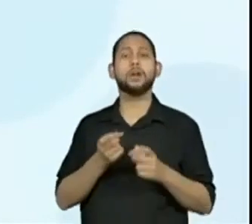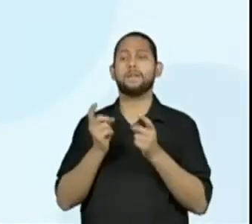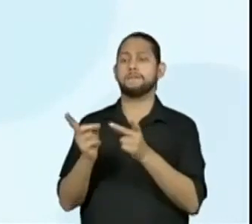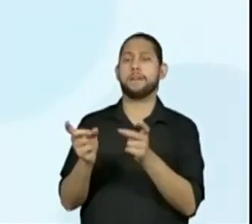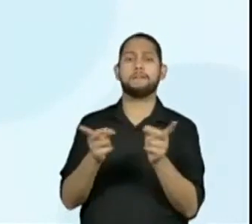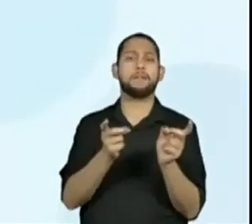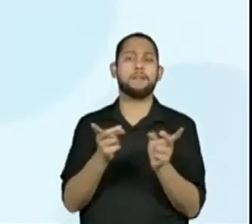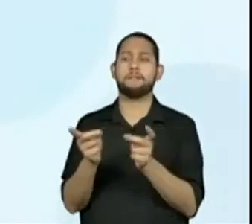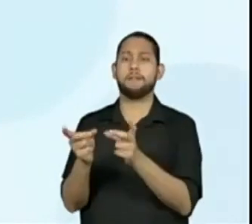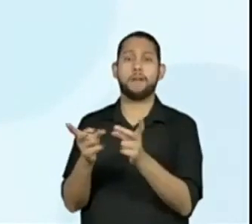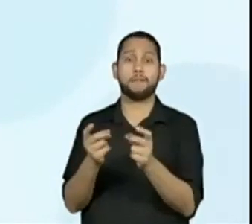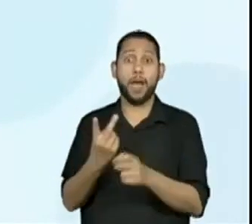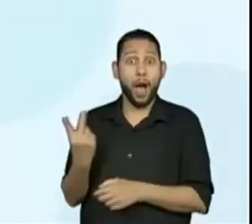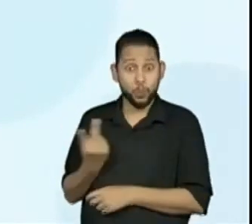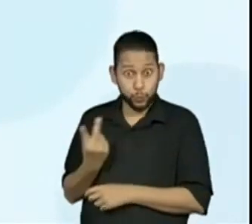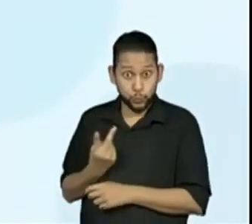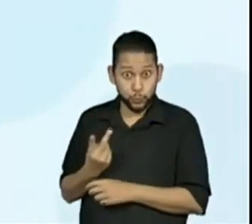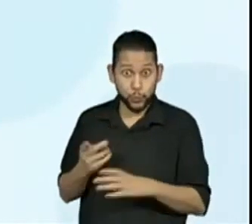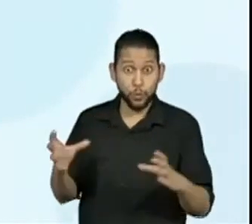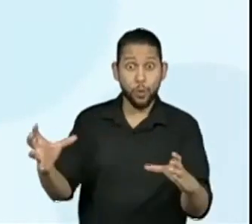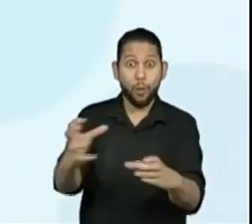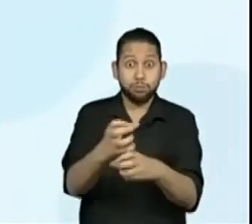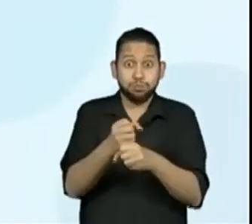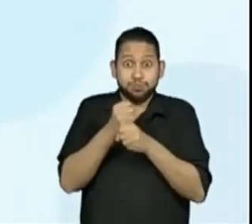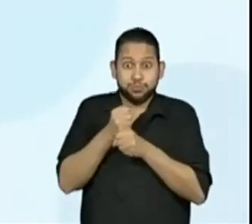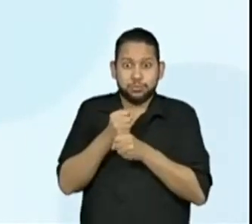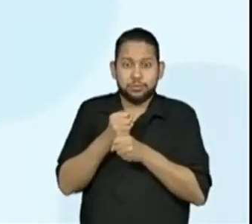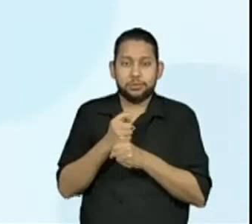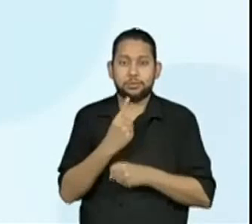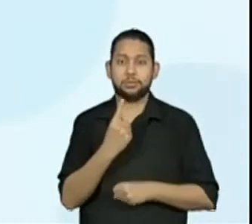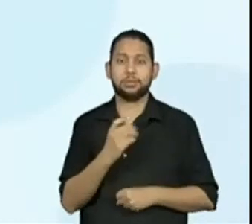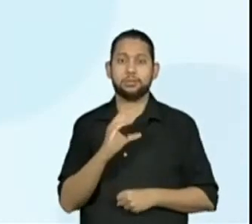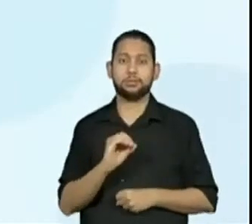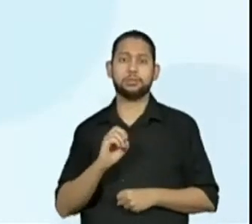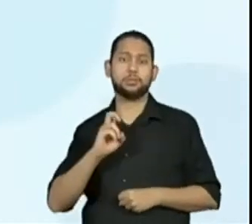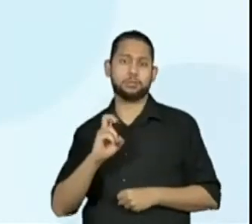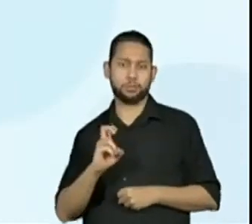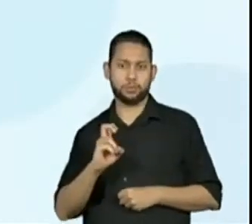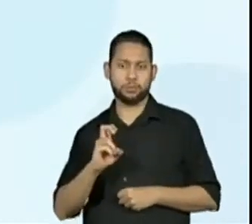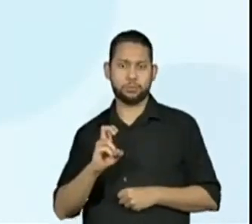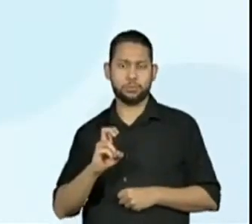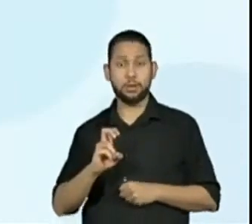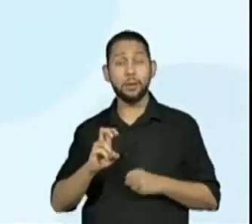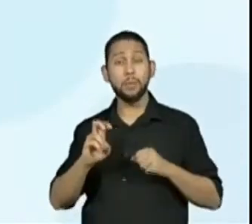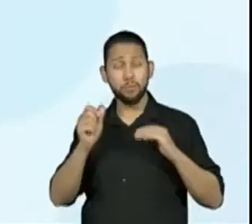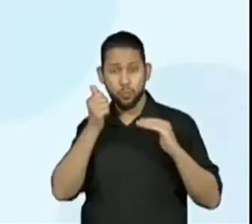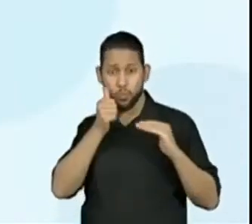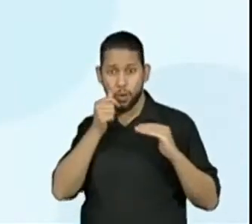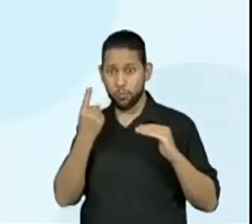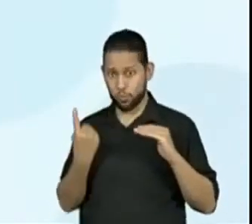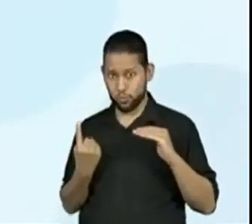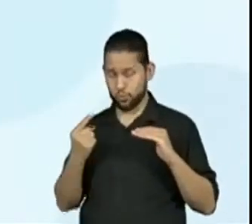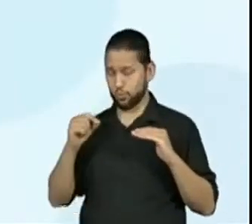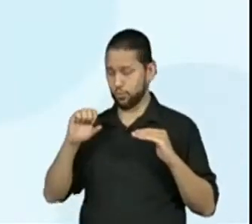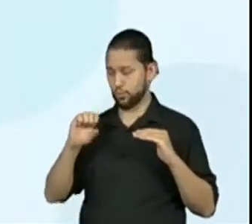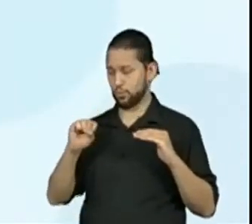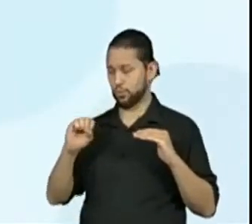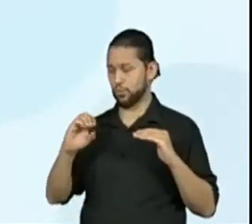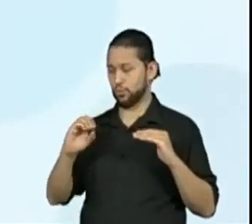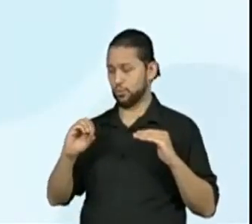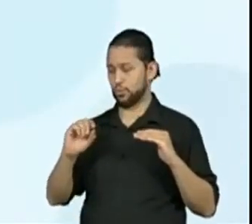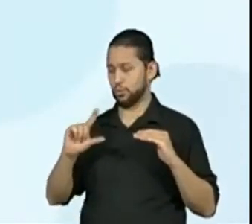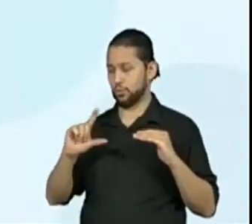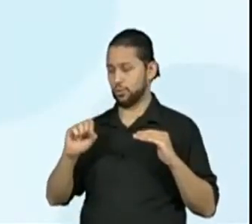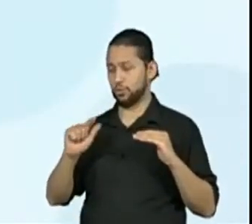vendeu bem mais do que a Maura. Ela vendeu o dobro. Será que é justo elas ganharem a mesma coisa? Será que é justo elas